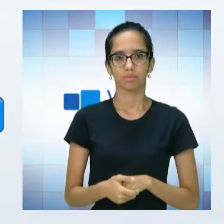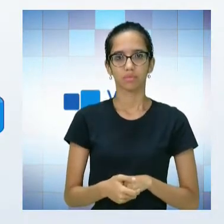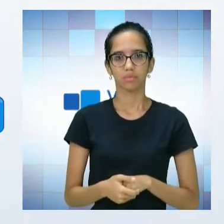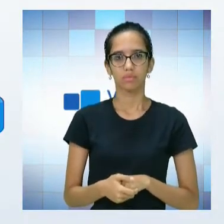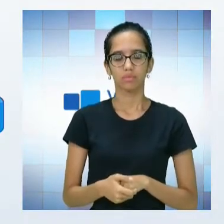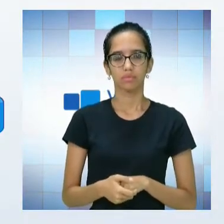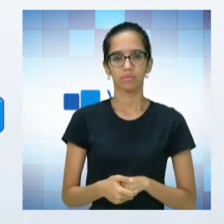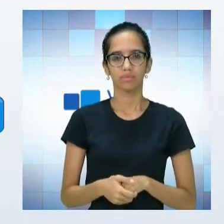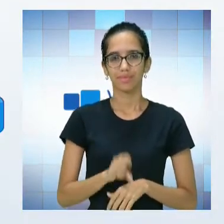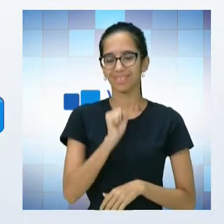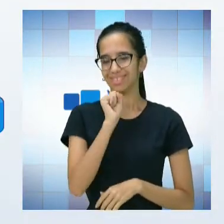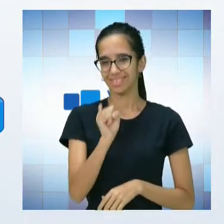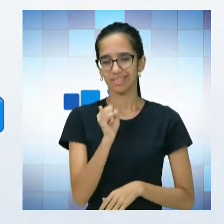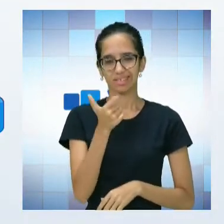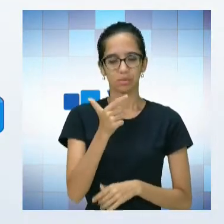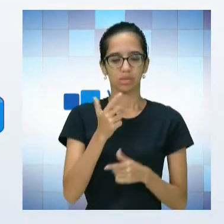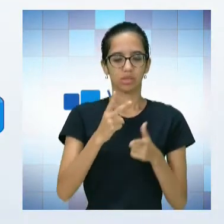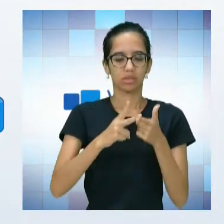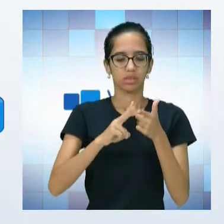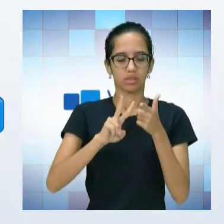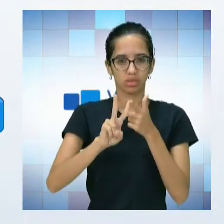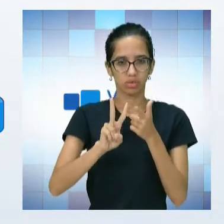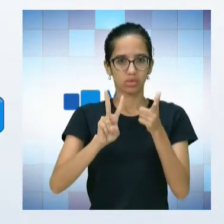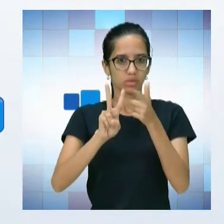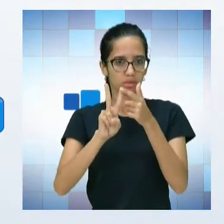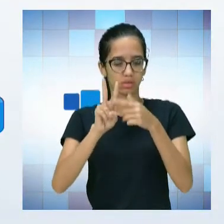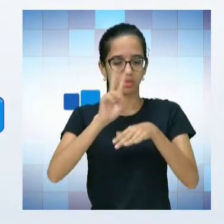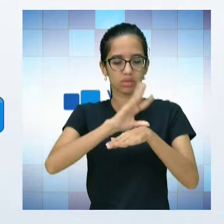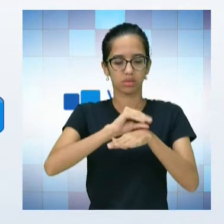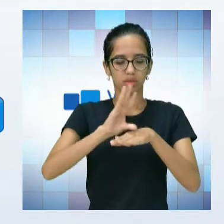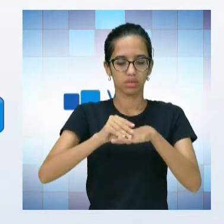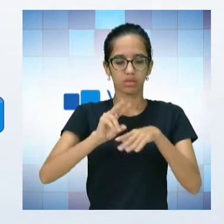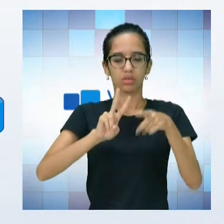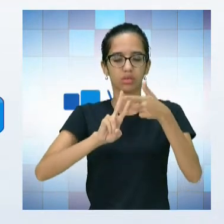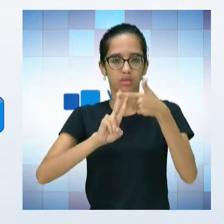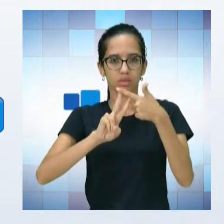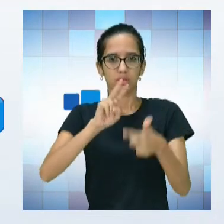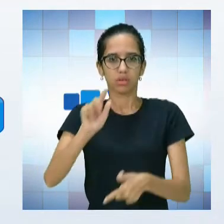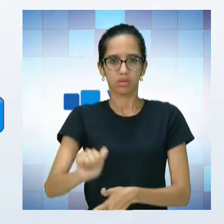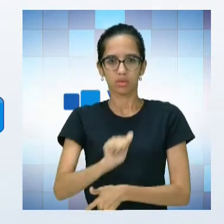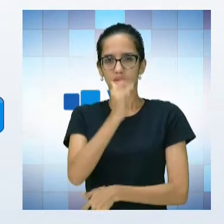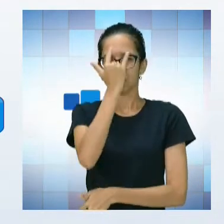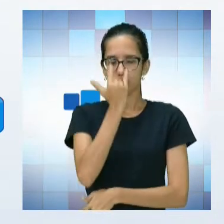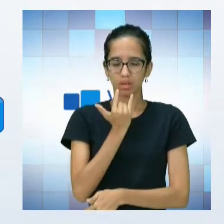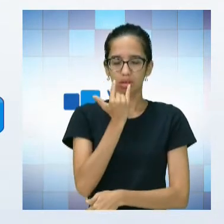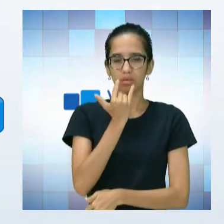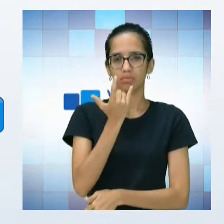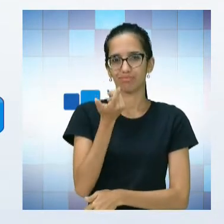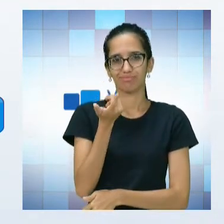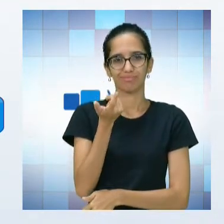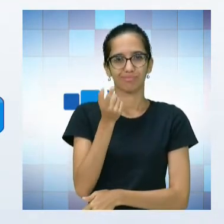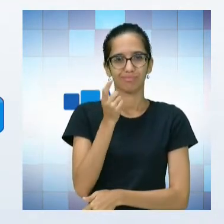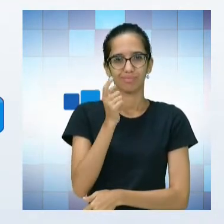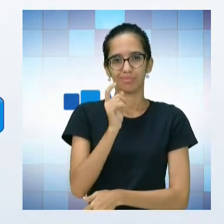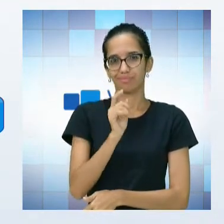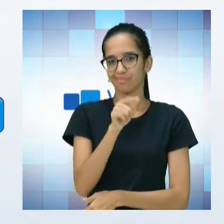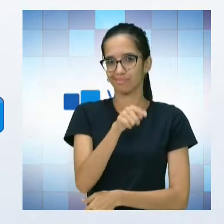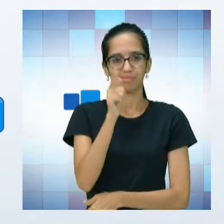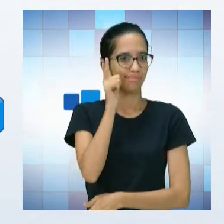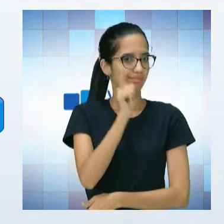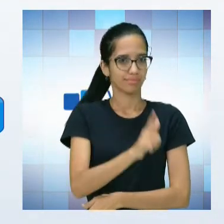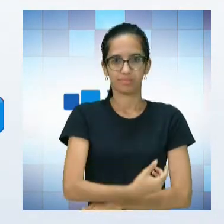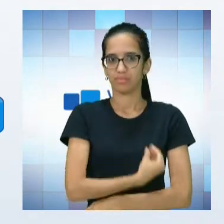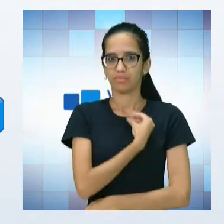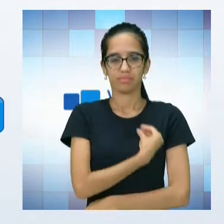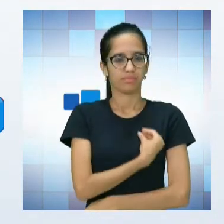esses dois segmentos, né? Seduc e Associação dos Cegos, certamente o laboratório, né? Não